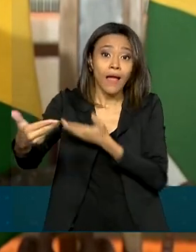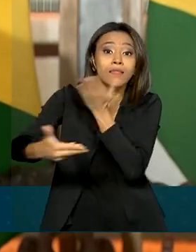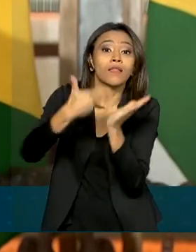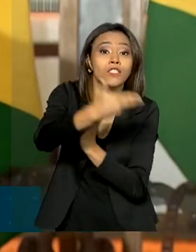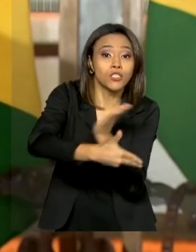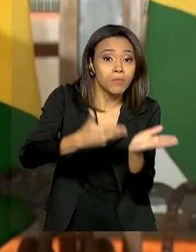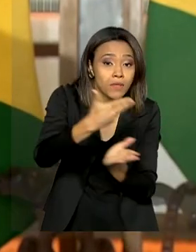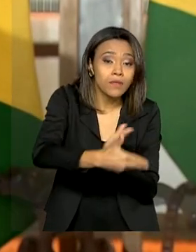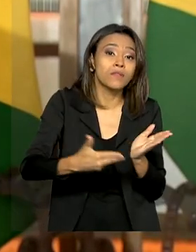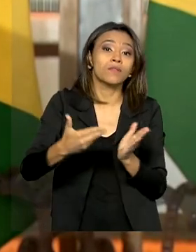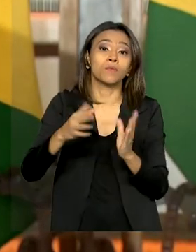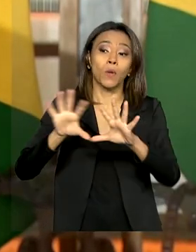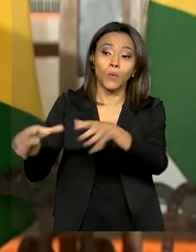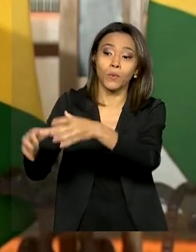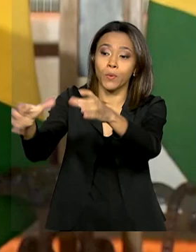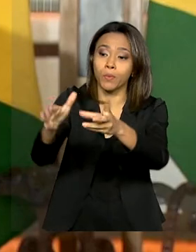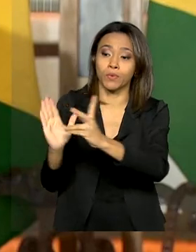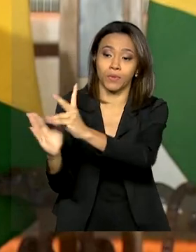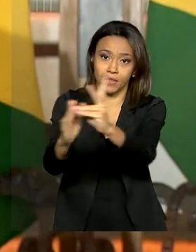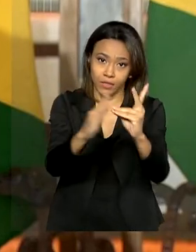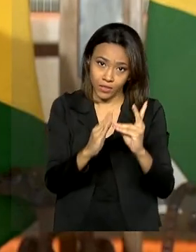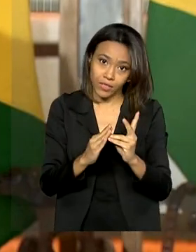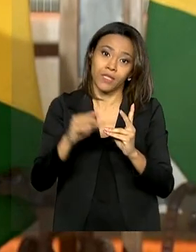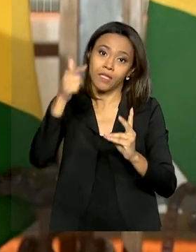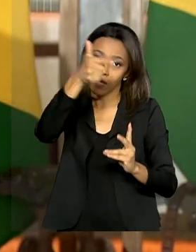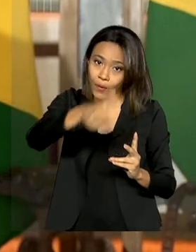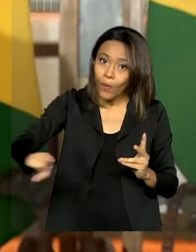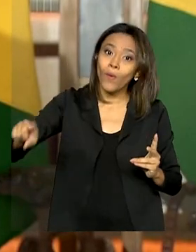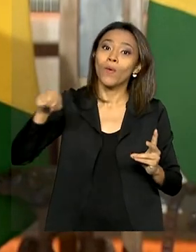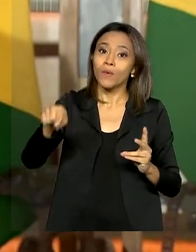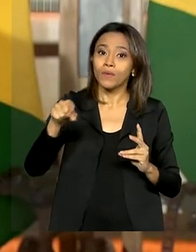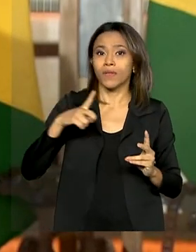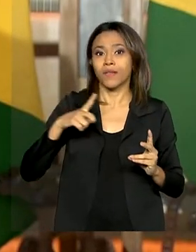populações indígenas, que é outra questão que suscita muita controvérsia.